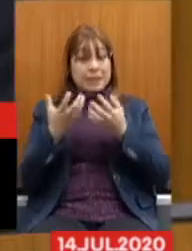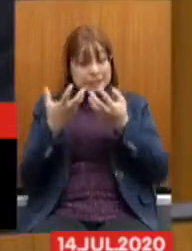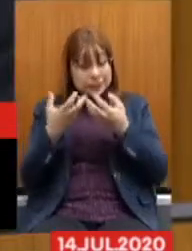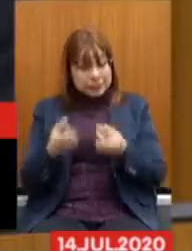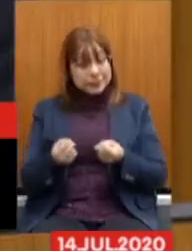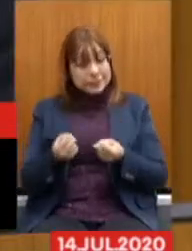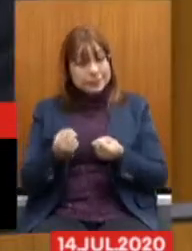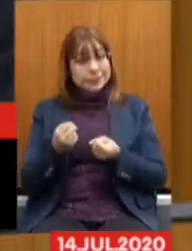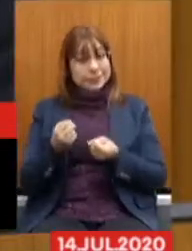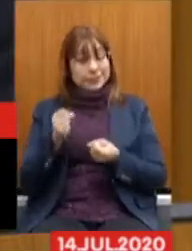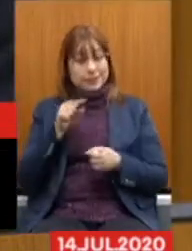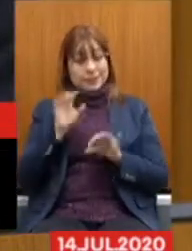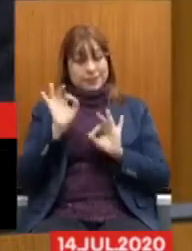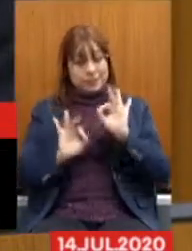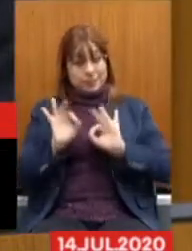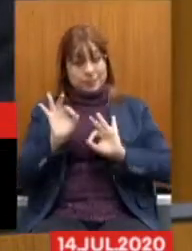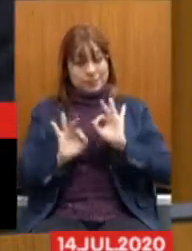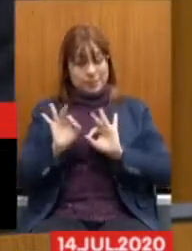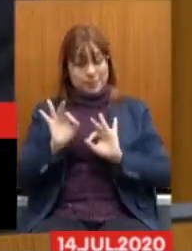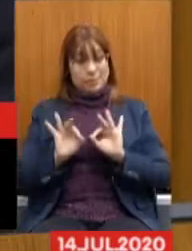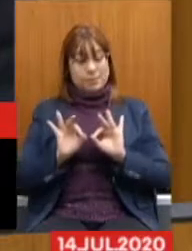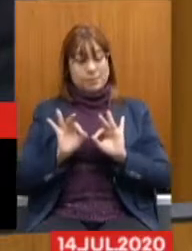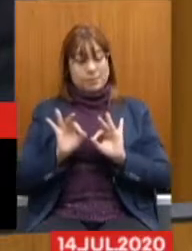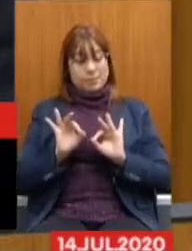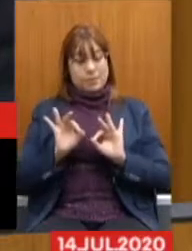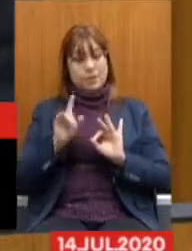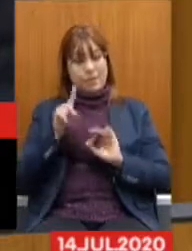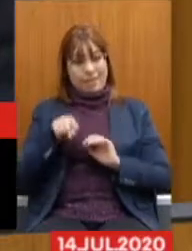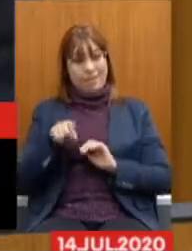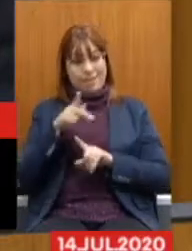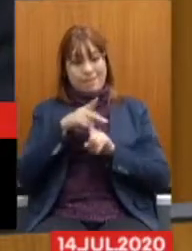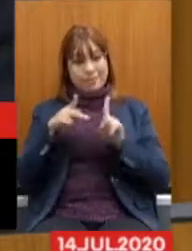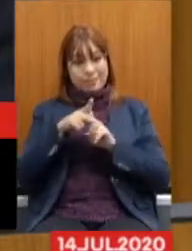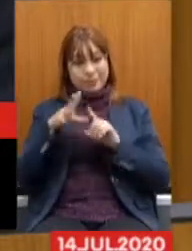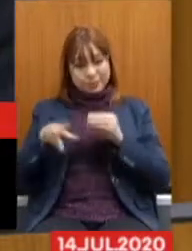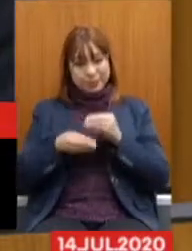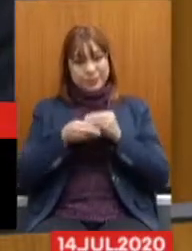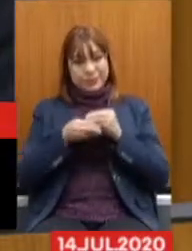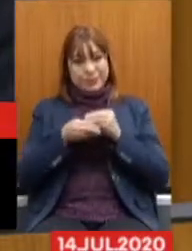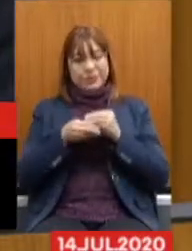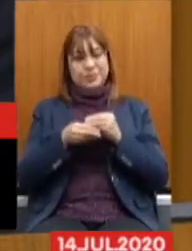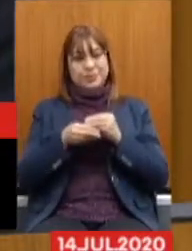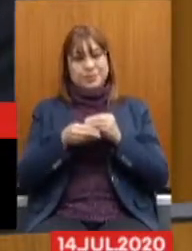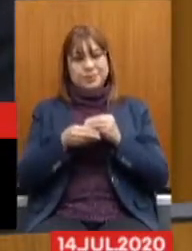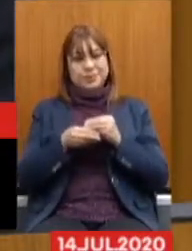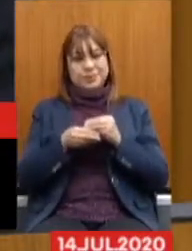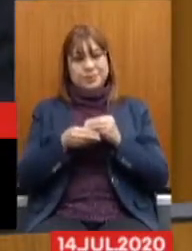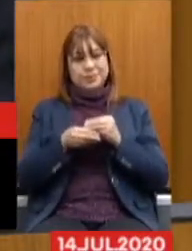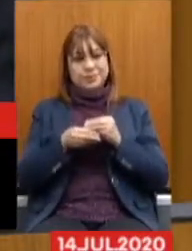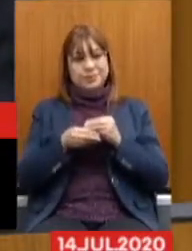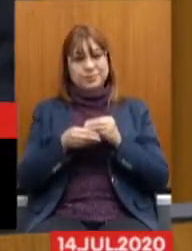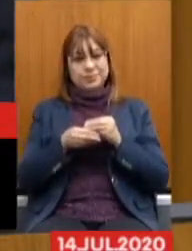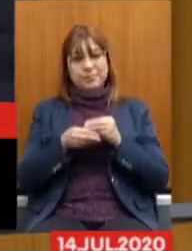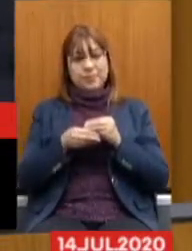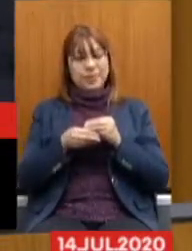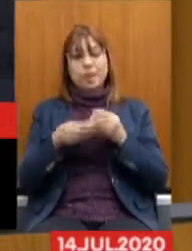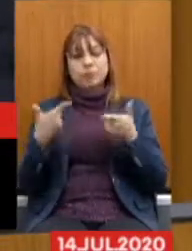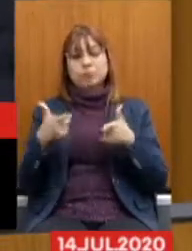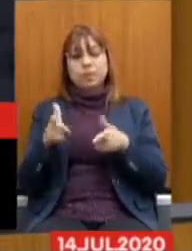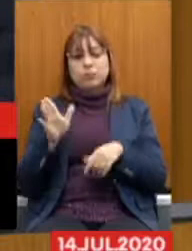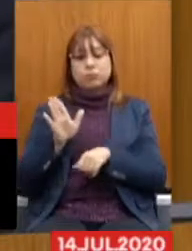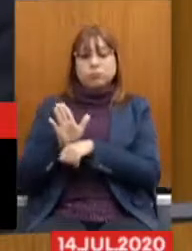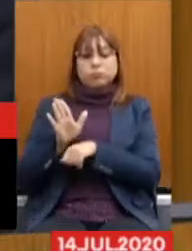plano de previdência complementar é sem contraprestação do patrocinador,